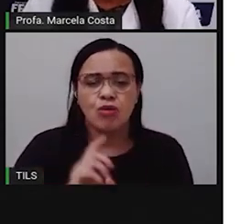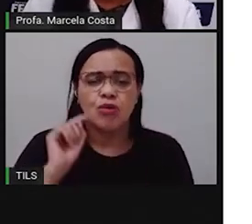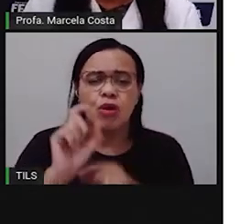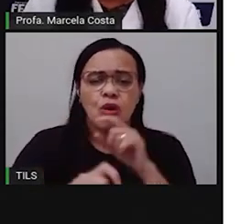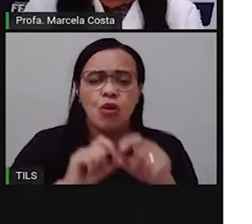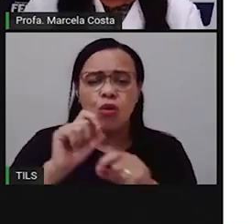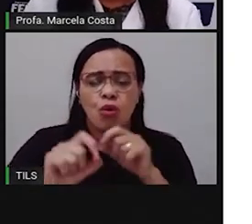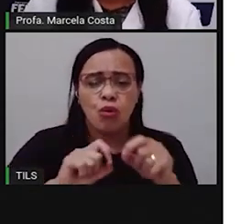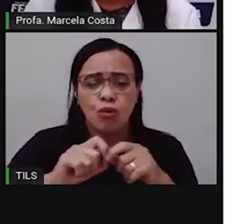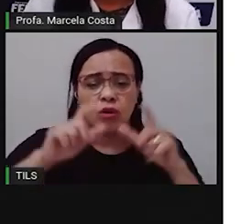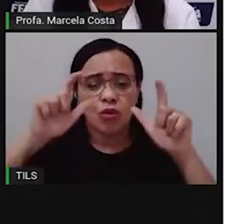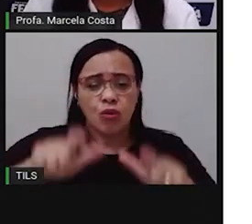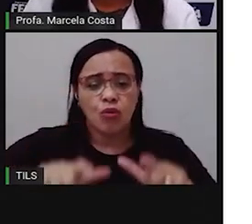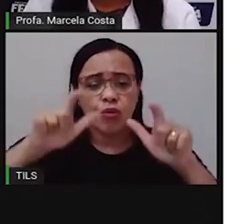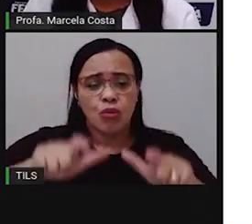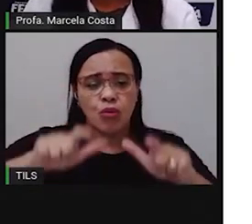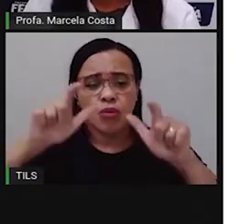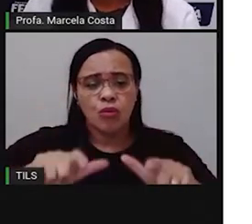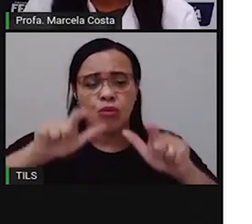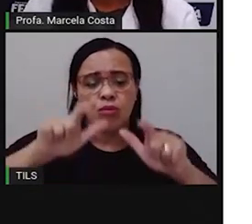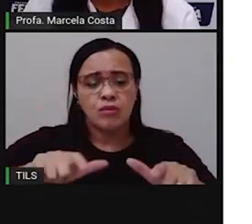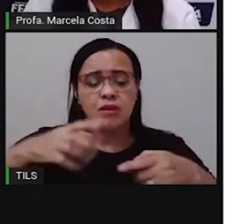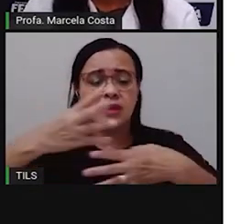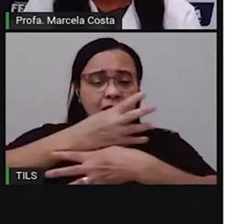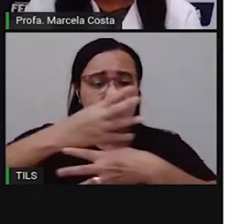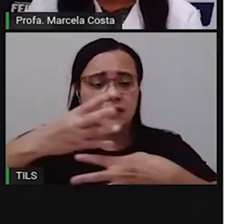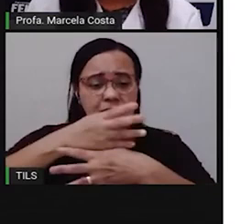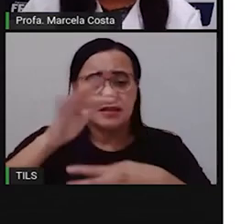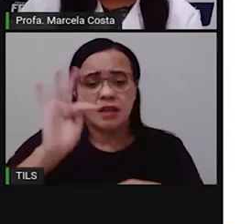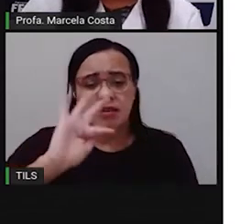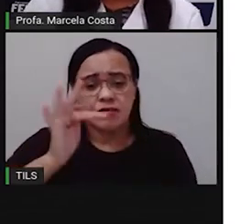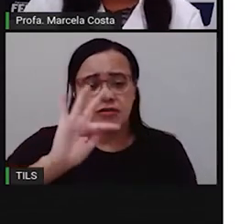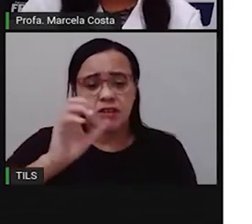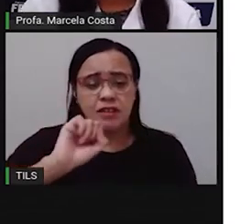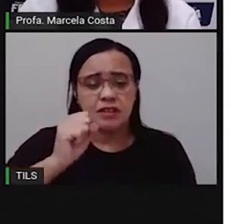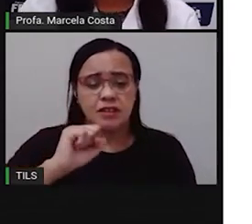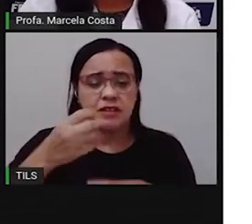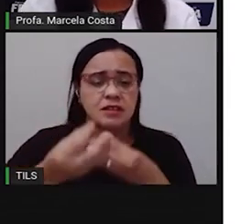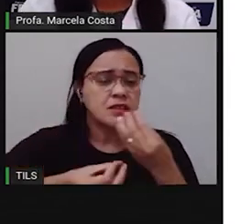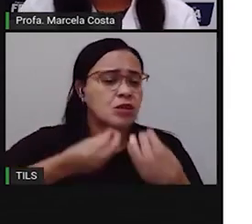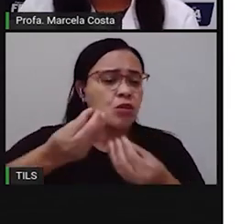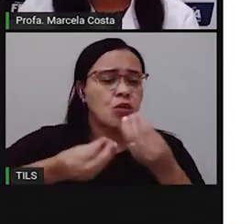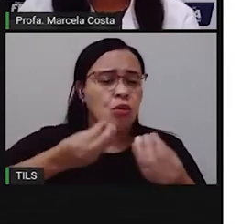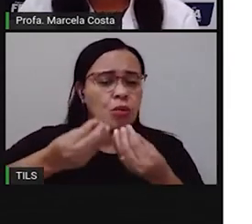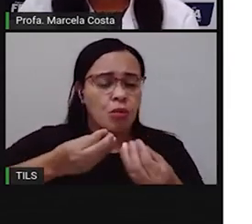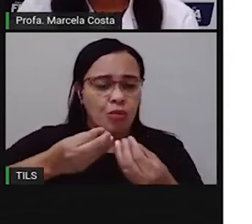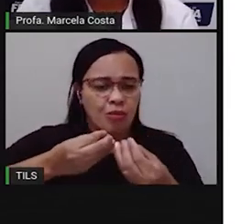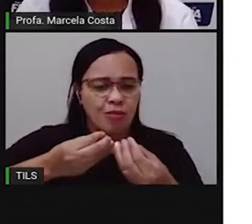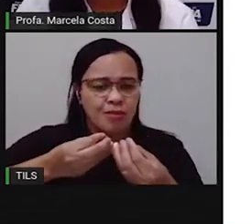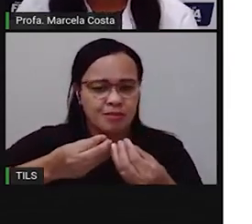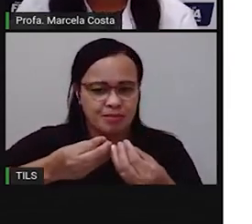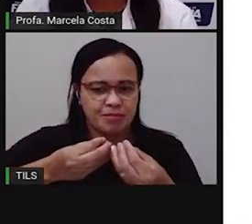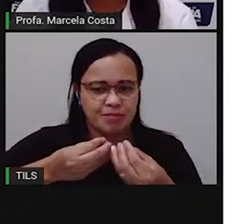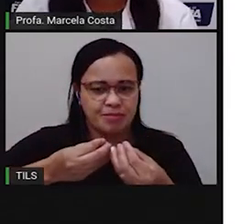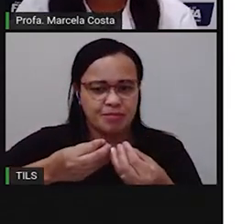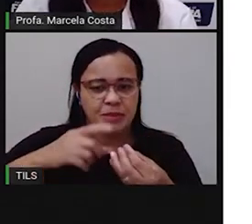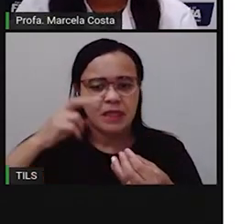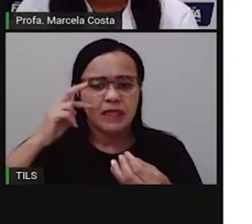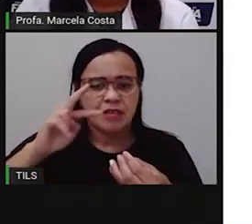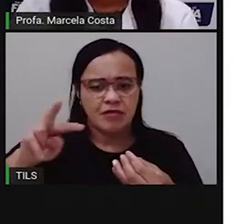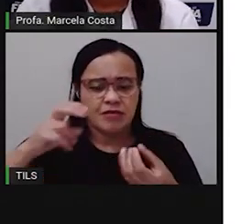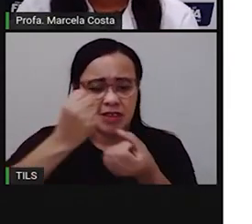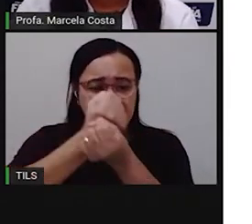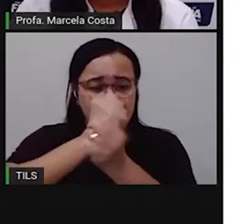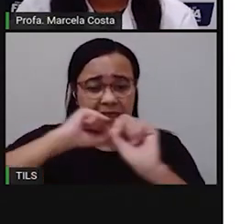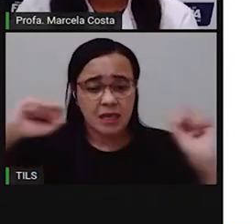desse espaço, dessa nossa cidade. Olha a imagem aqui de cima, representando o centro da cidade.